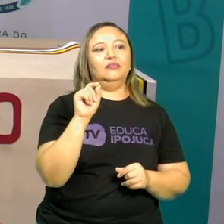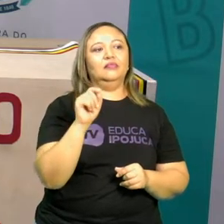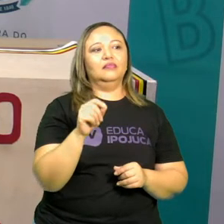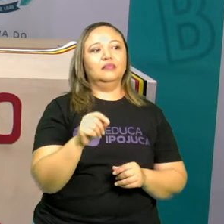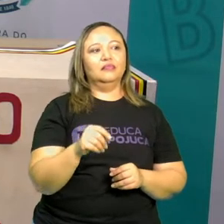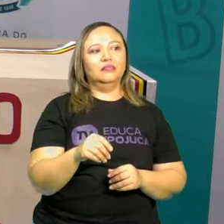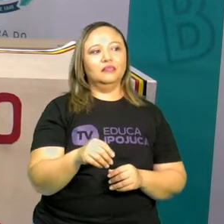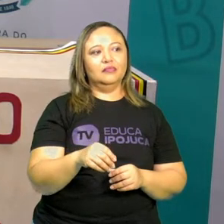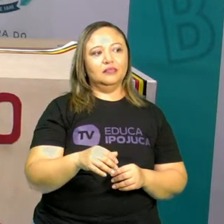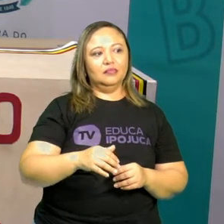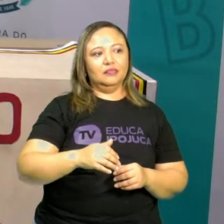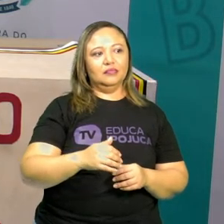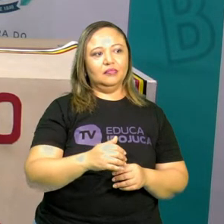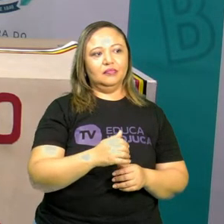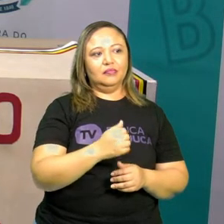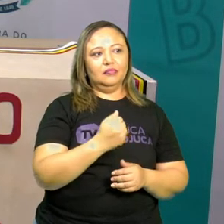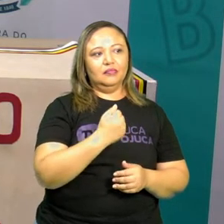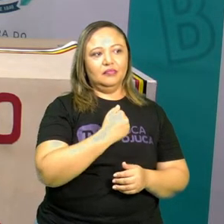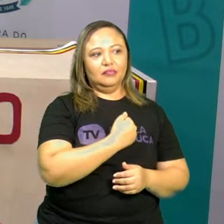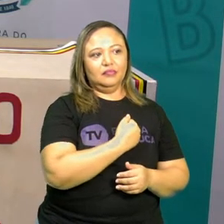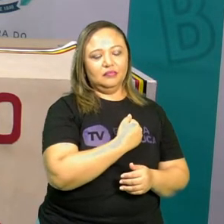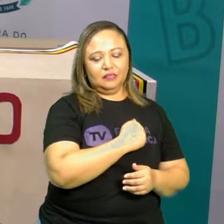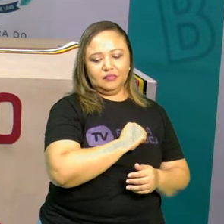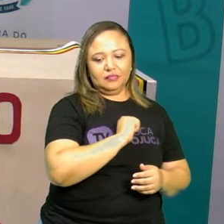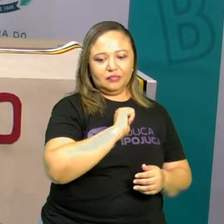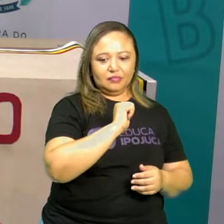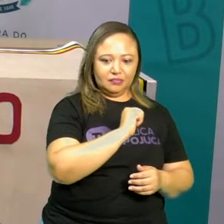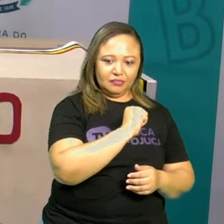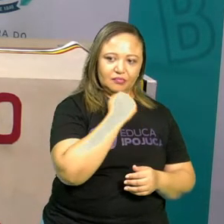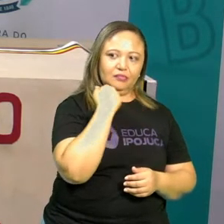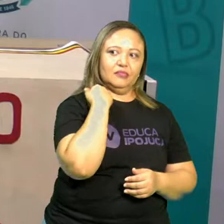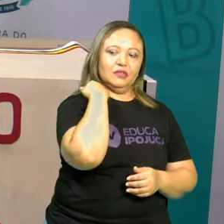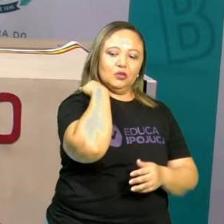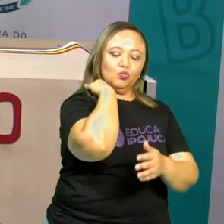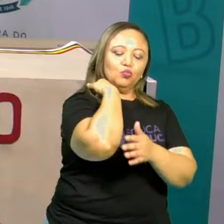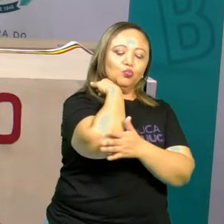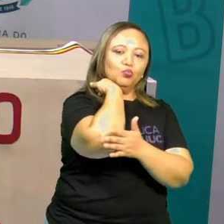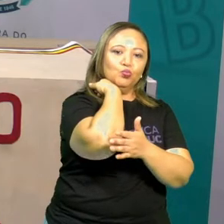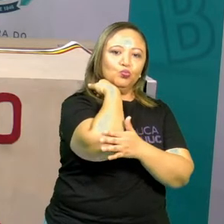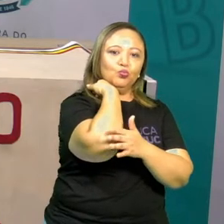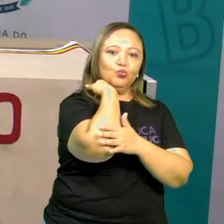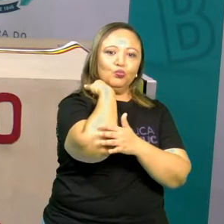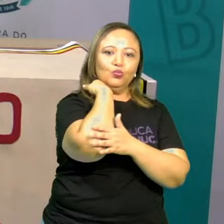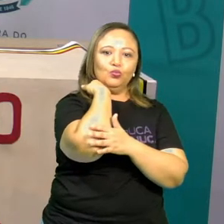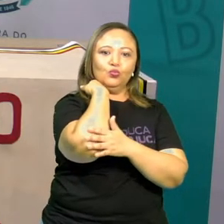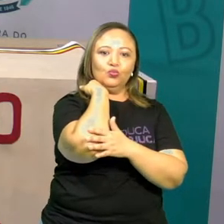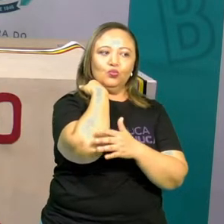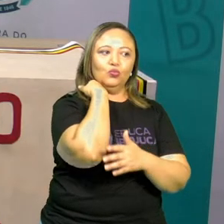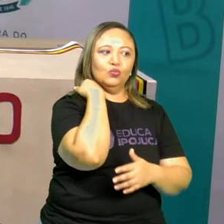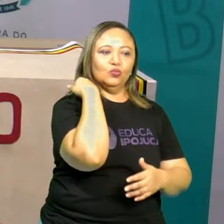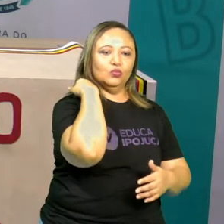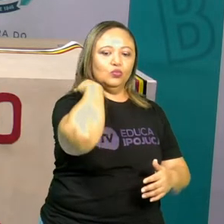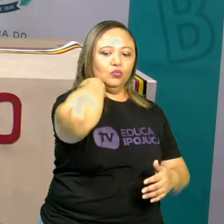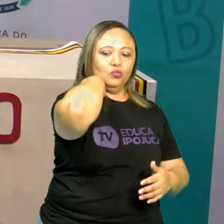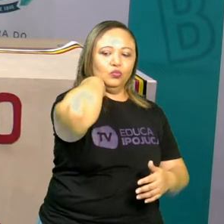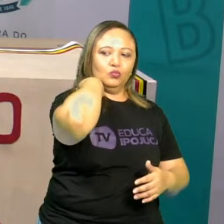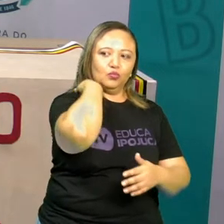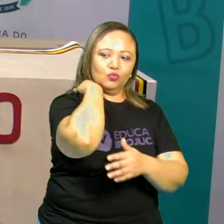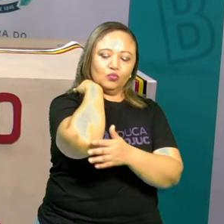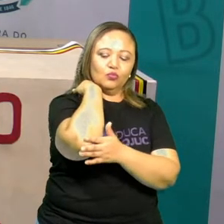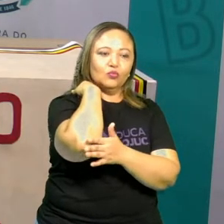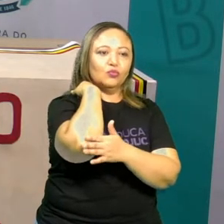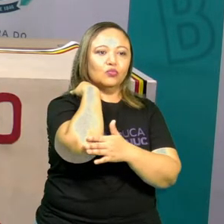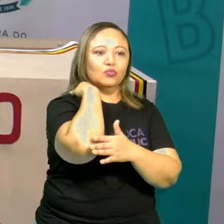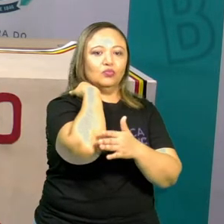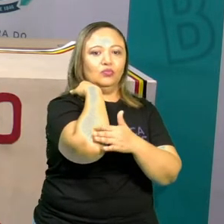Cumprimento com o cotovelo. Vai lá na mamãe, no papai, no irmãozinho. E faz aquele cumprimento,